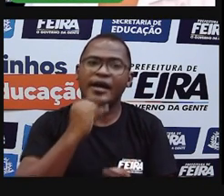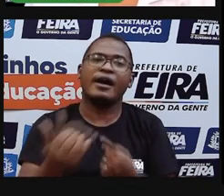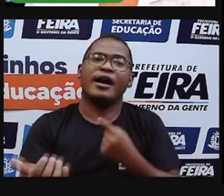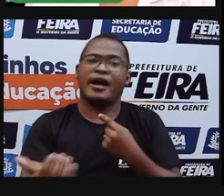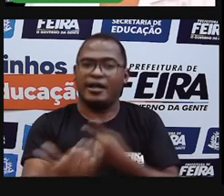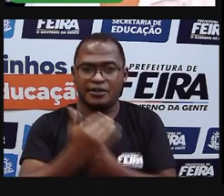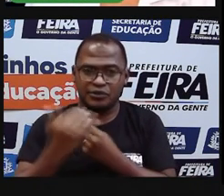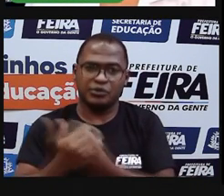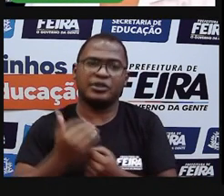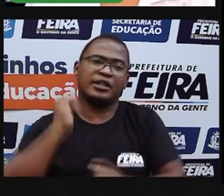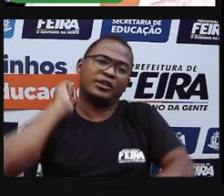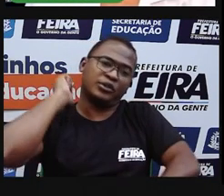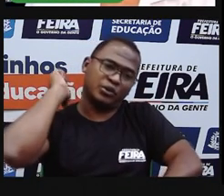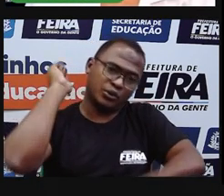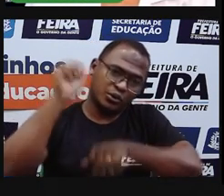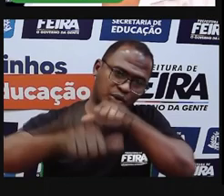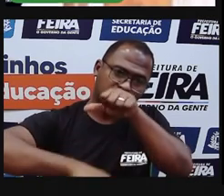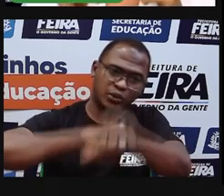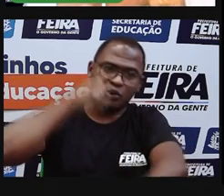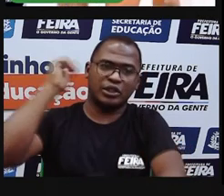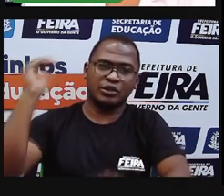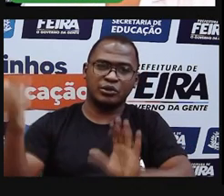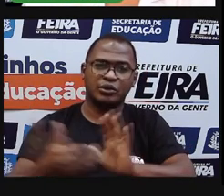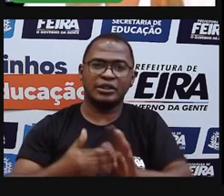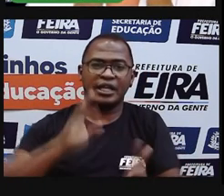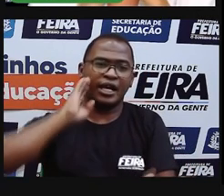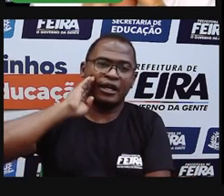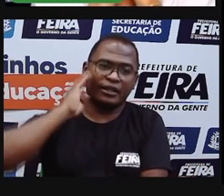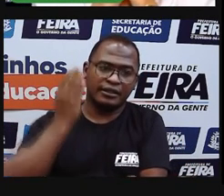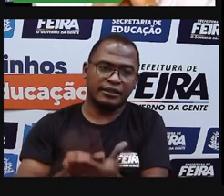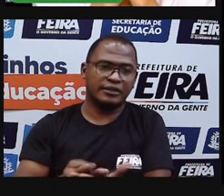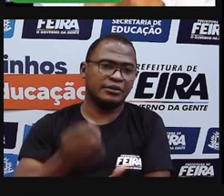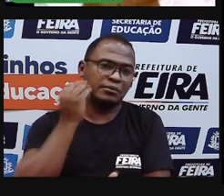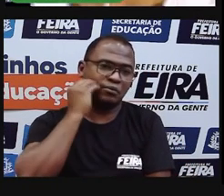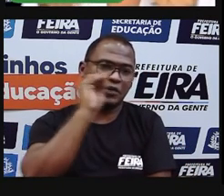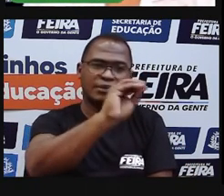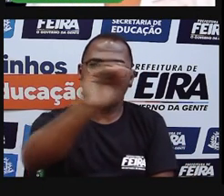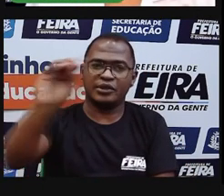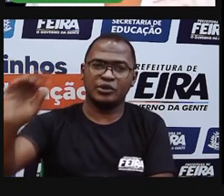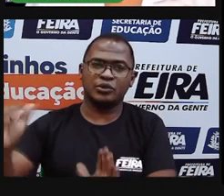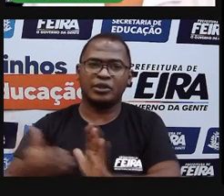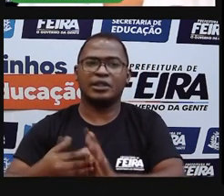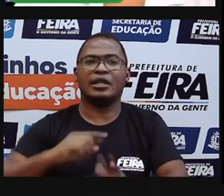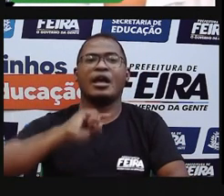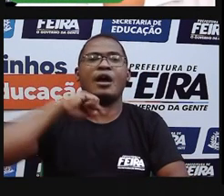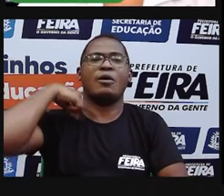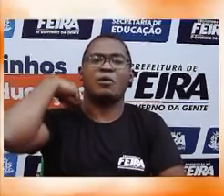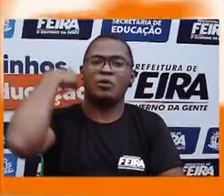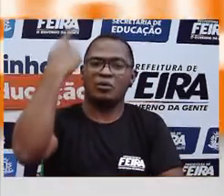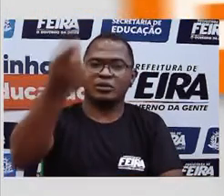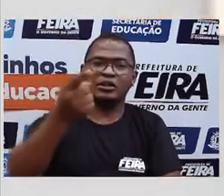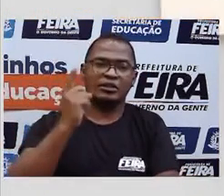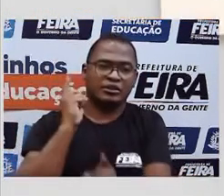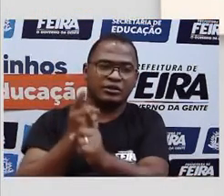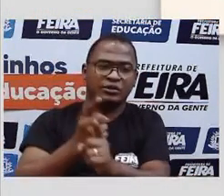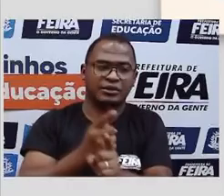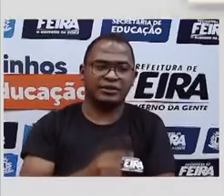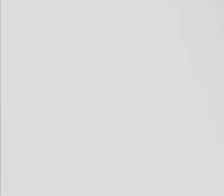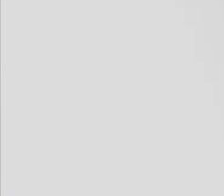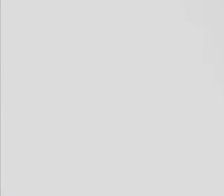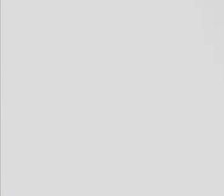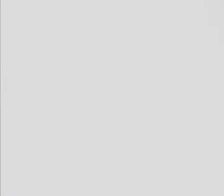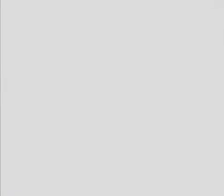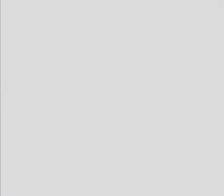igualdade social entre os homens. Acreditem nisso. Um grande beijo e até a próxima aula. Tchau.